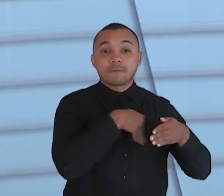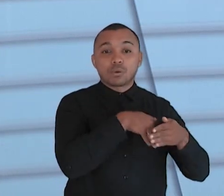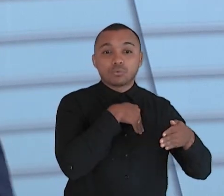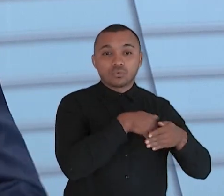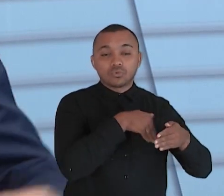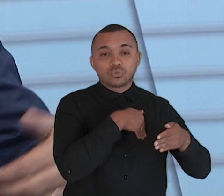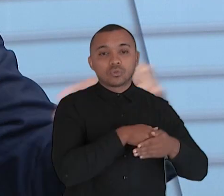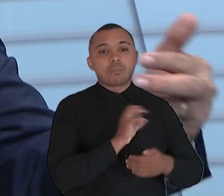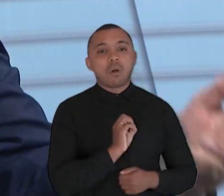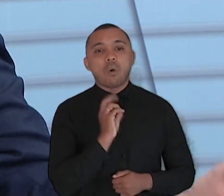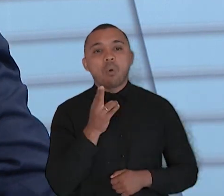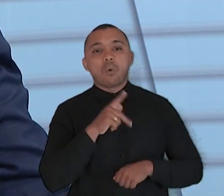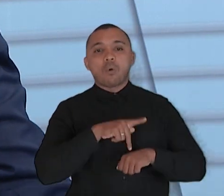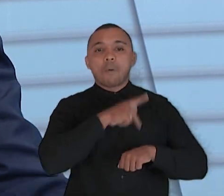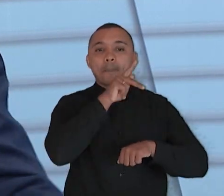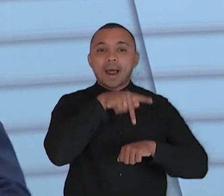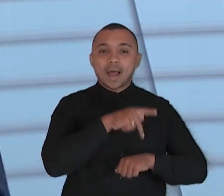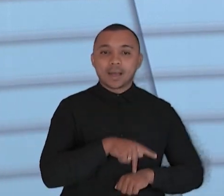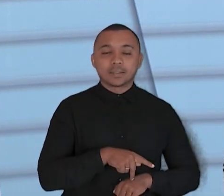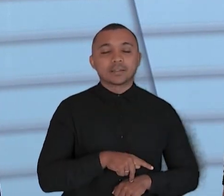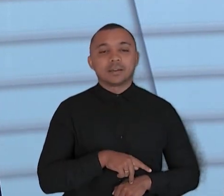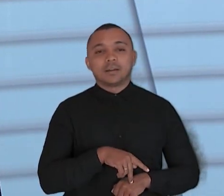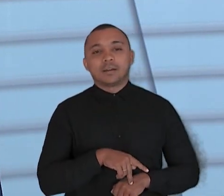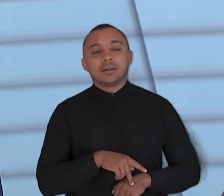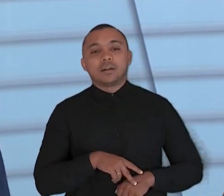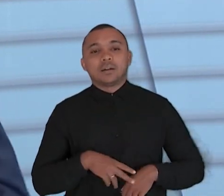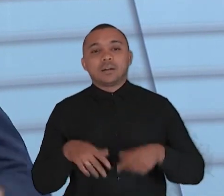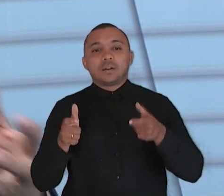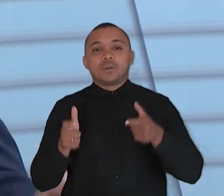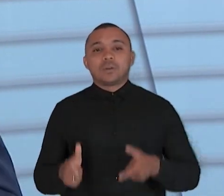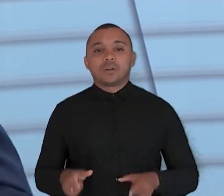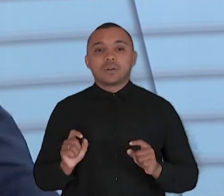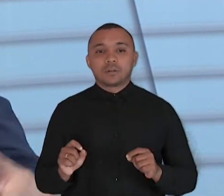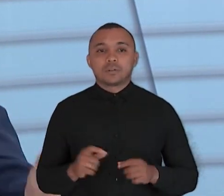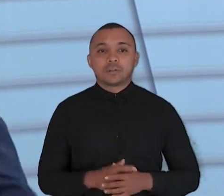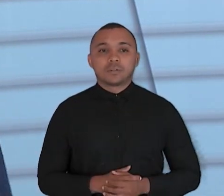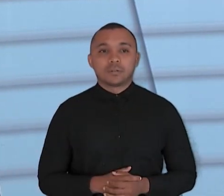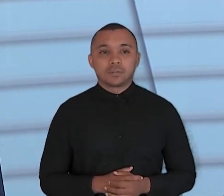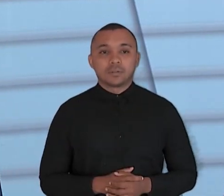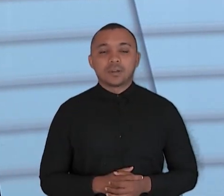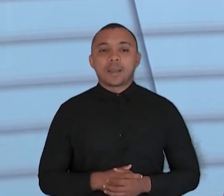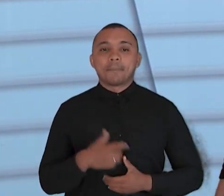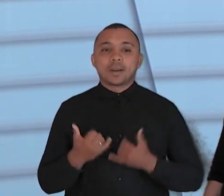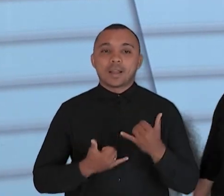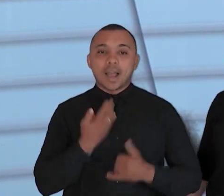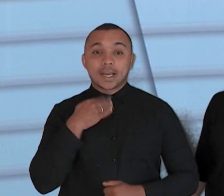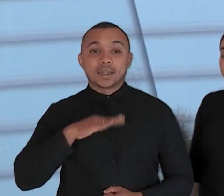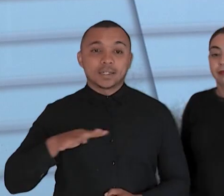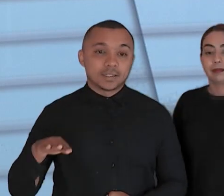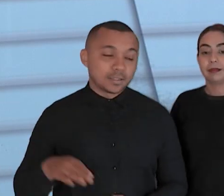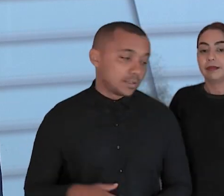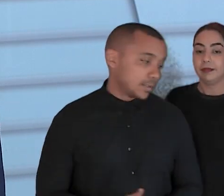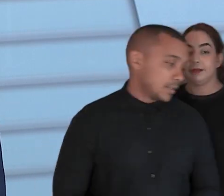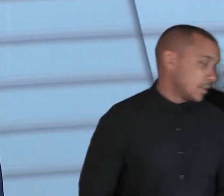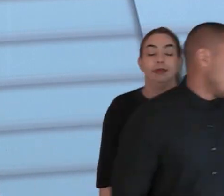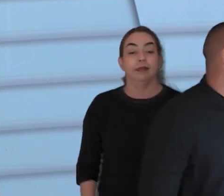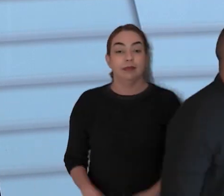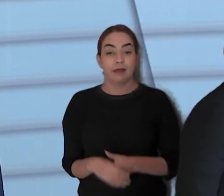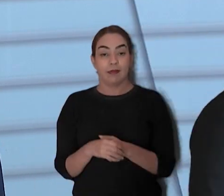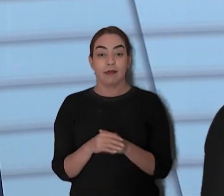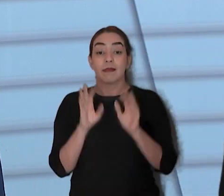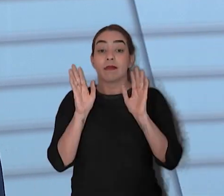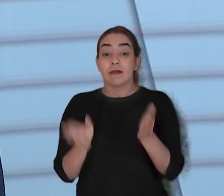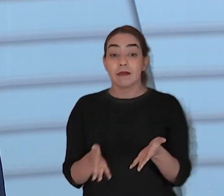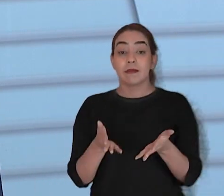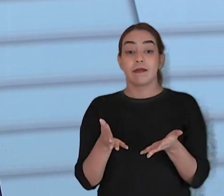uma academia ao ar livre onde você tem um parquinho infantil para a criançada garotada brincar onde você tem no